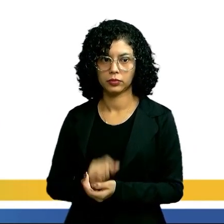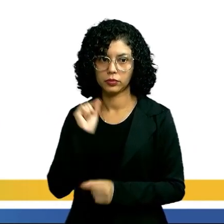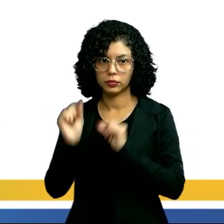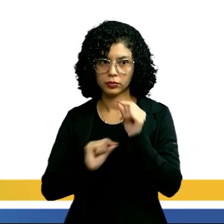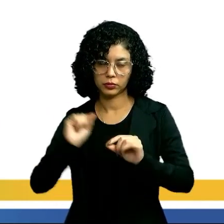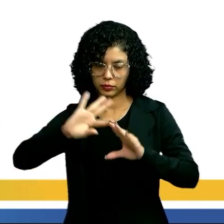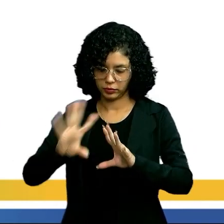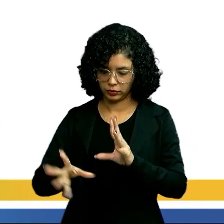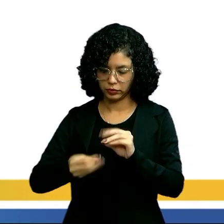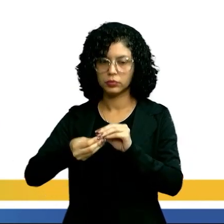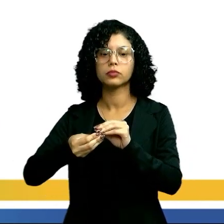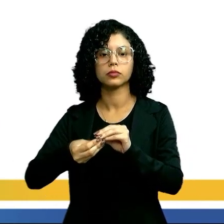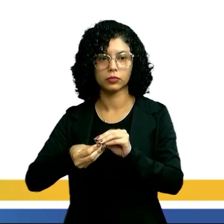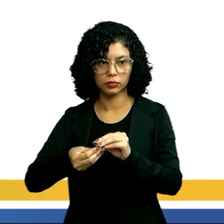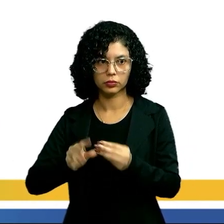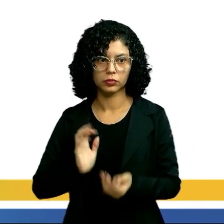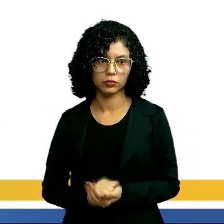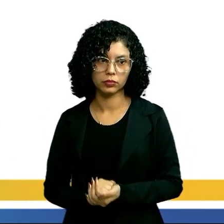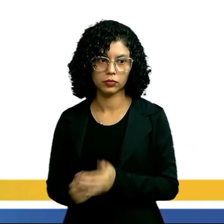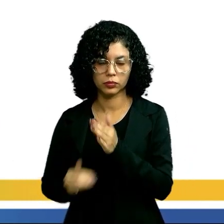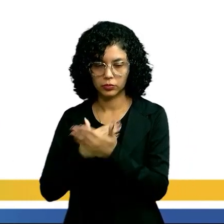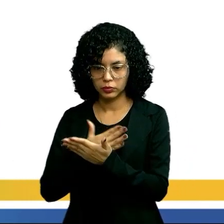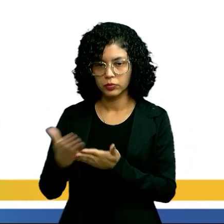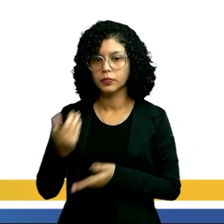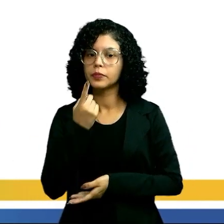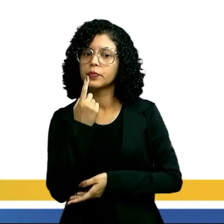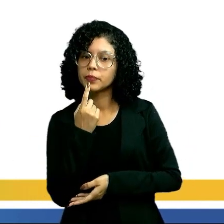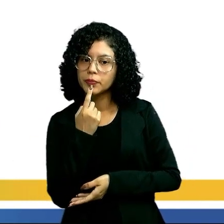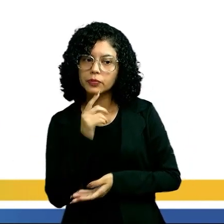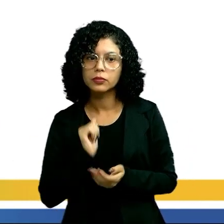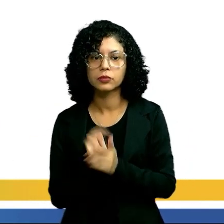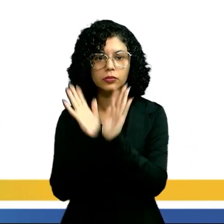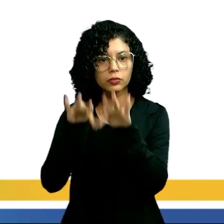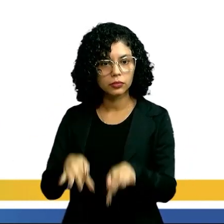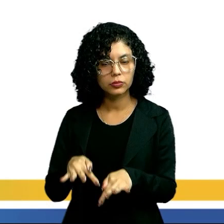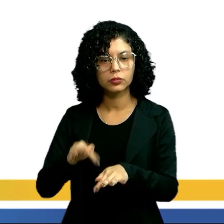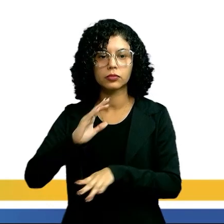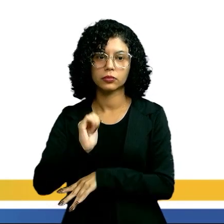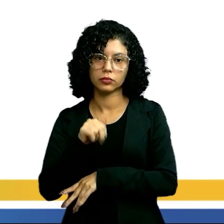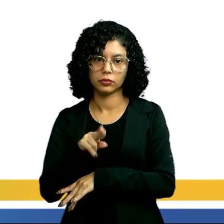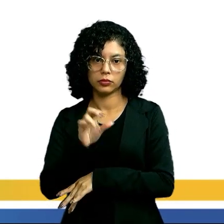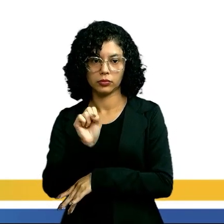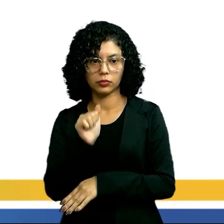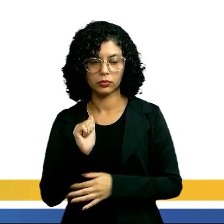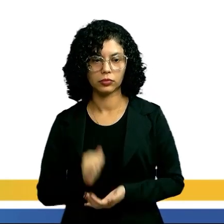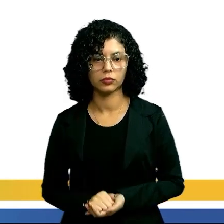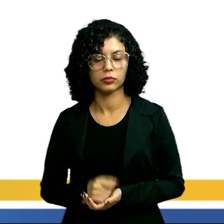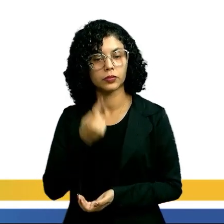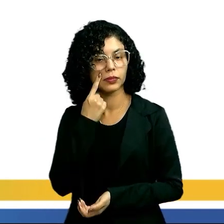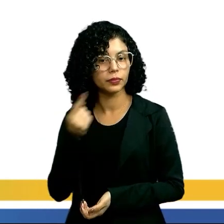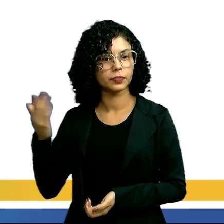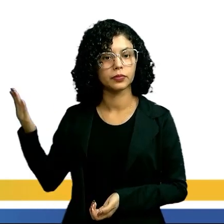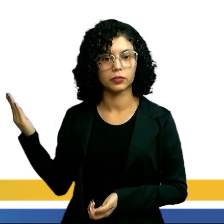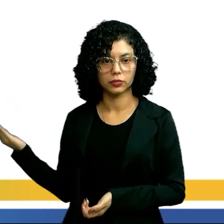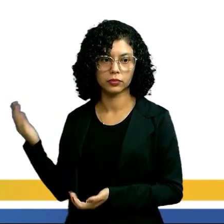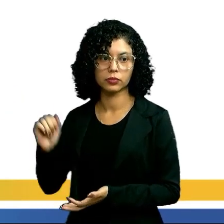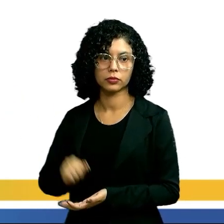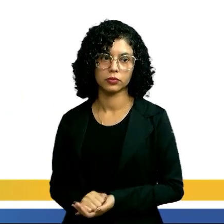é completo. Ou seja, inicia pela boca e termina pelo ânus, tá? E olha só.